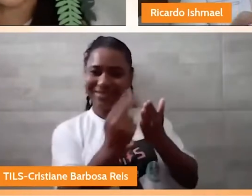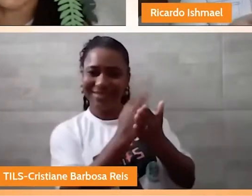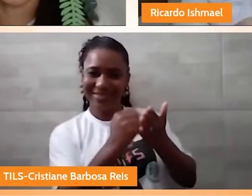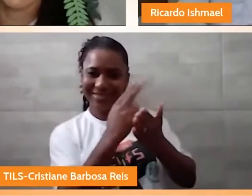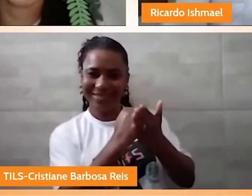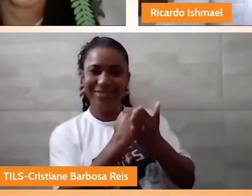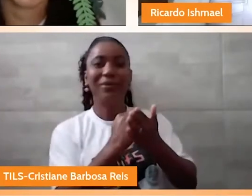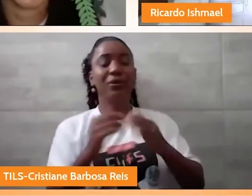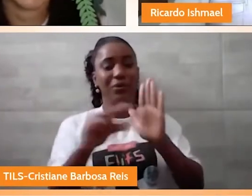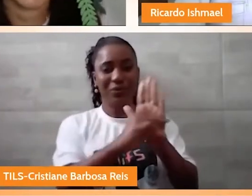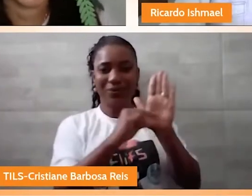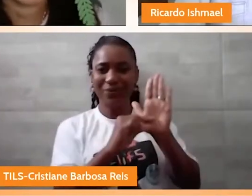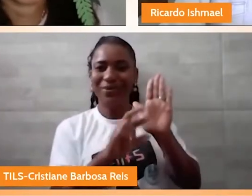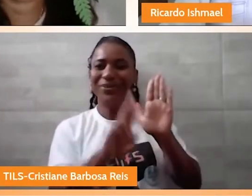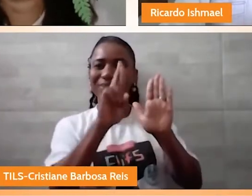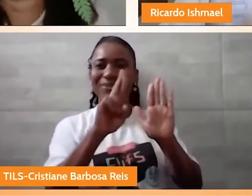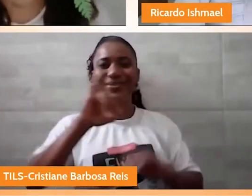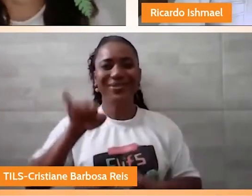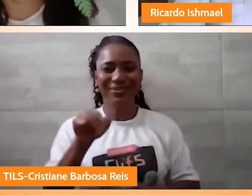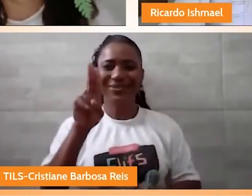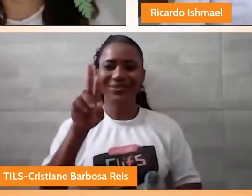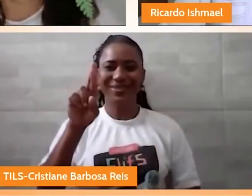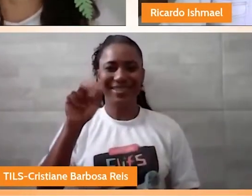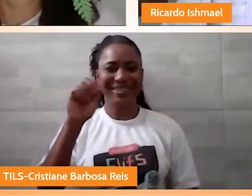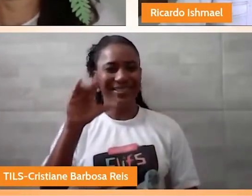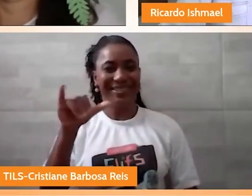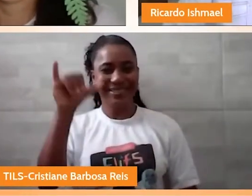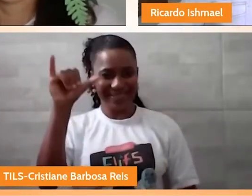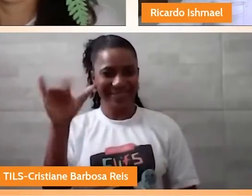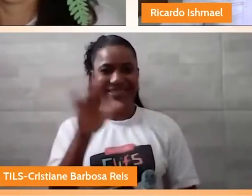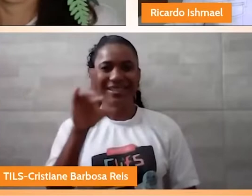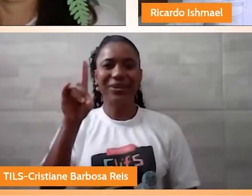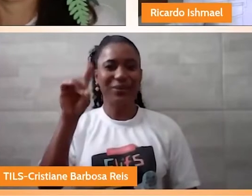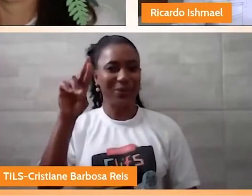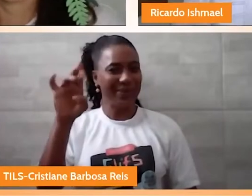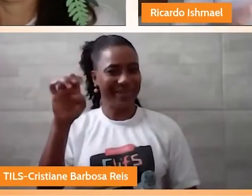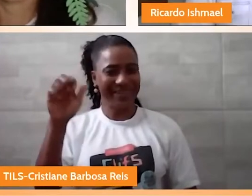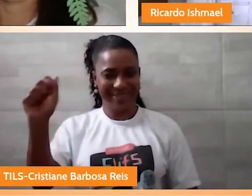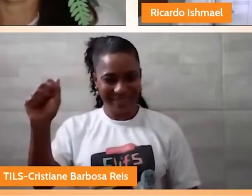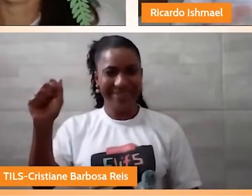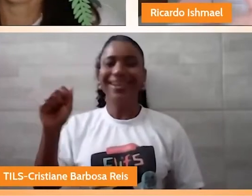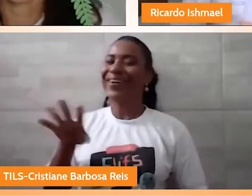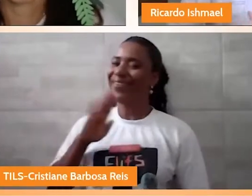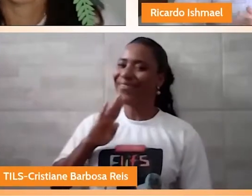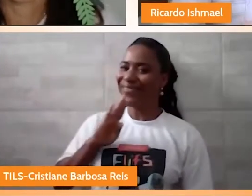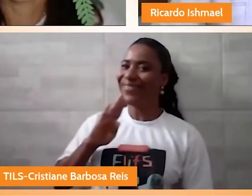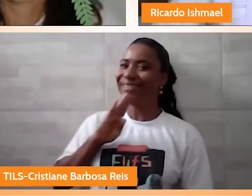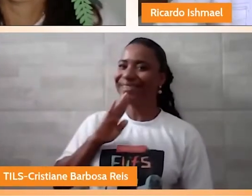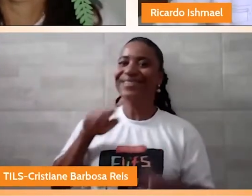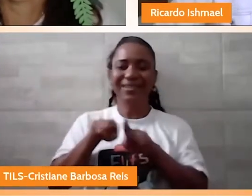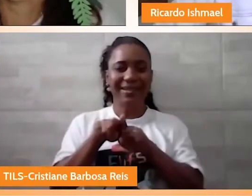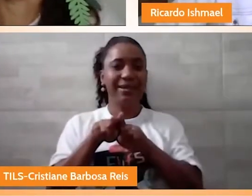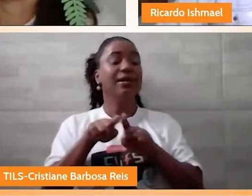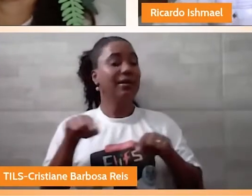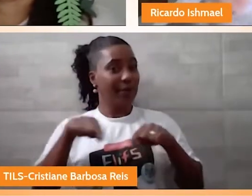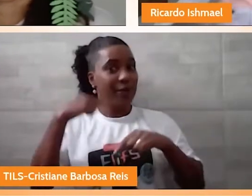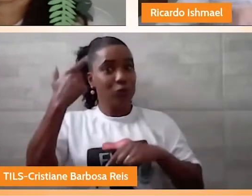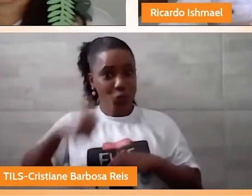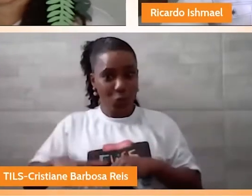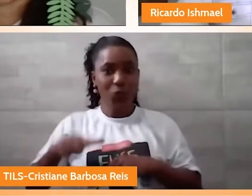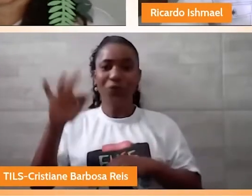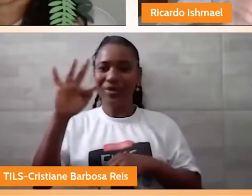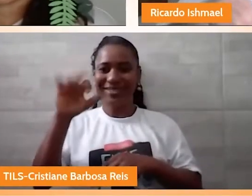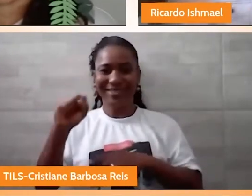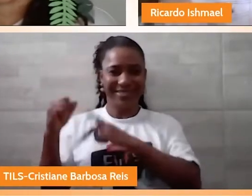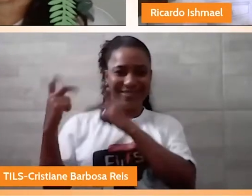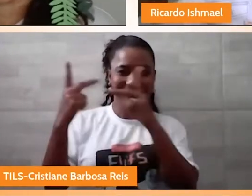Juracidora. maravilhoso que esteve comigo. Depois eu voltei à Feira de Santana a mais um outro evento, também com a presença do Juraci. E foi